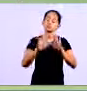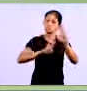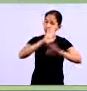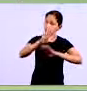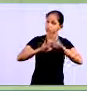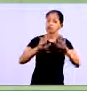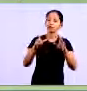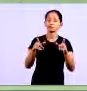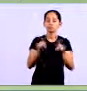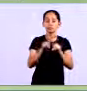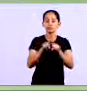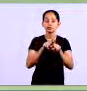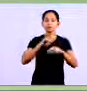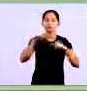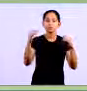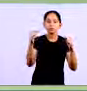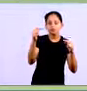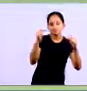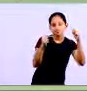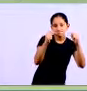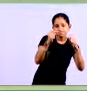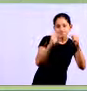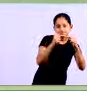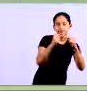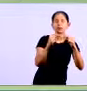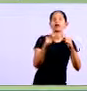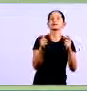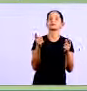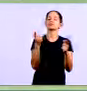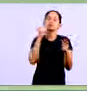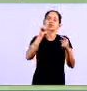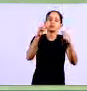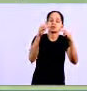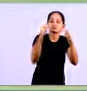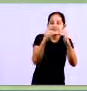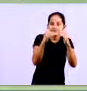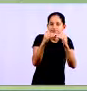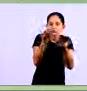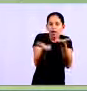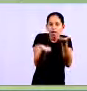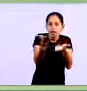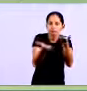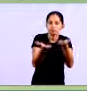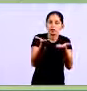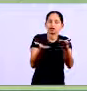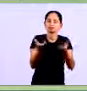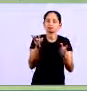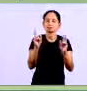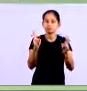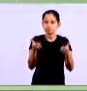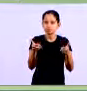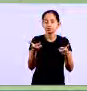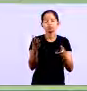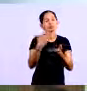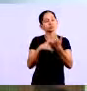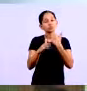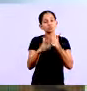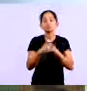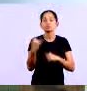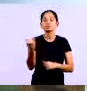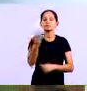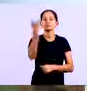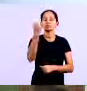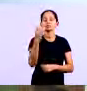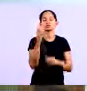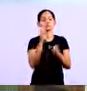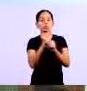controlando para você poder depois lançar nas suas despesas para poder apurar lucro e também para saber quanto é que você tem para pagar então tudo isso é importante essas cont